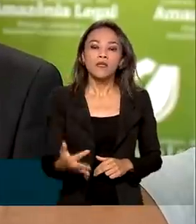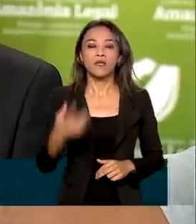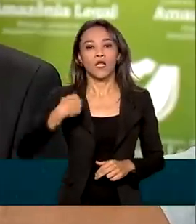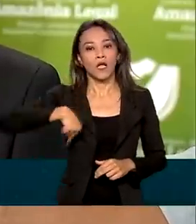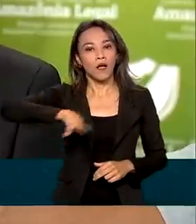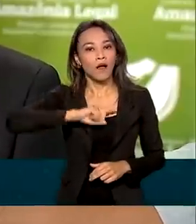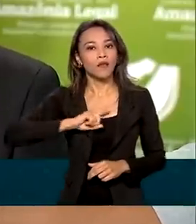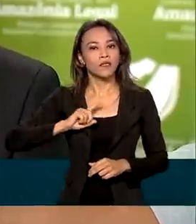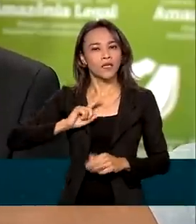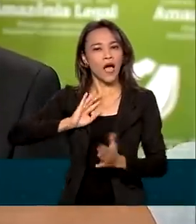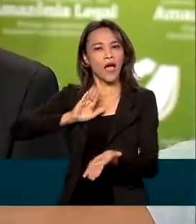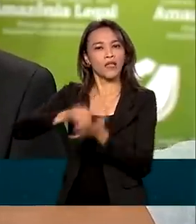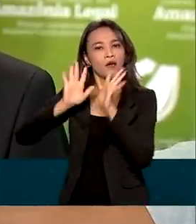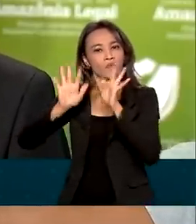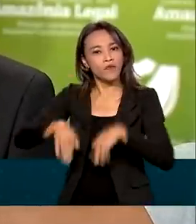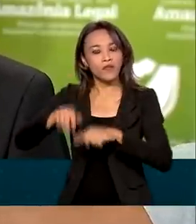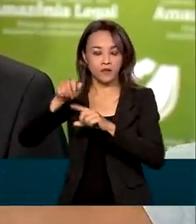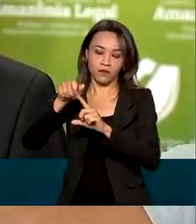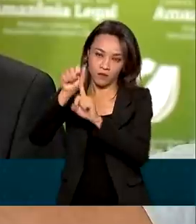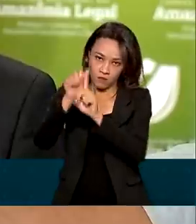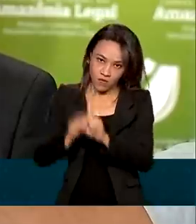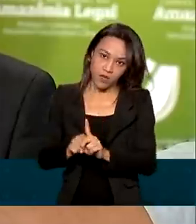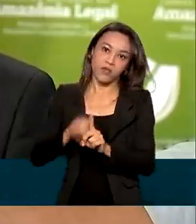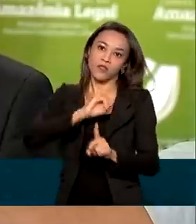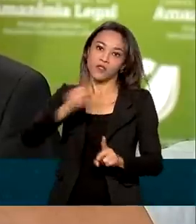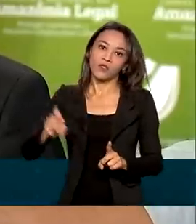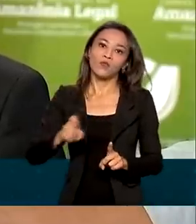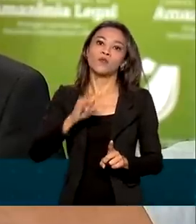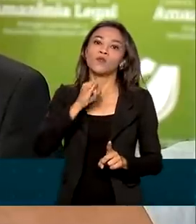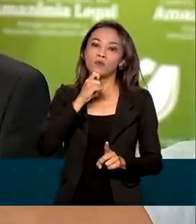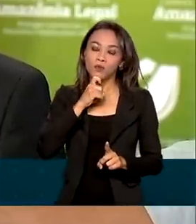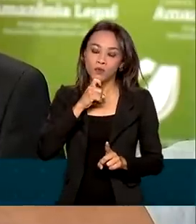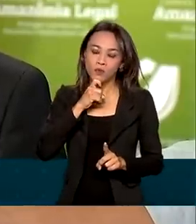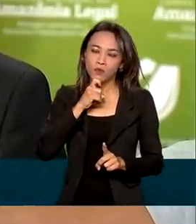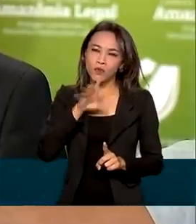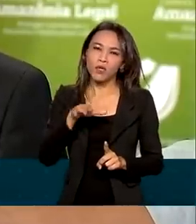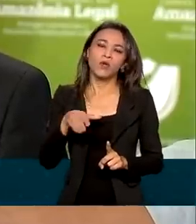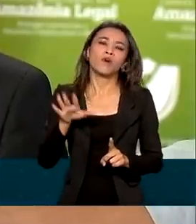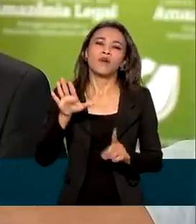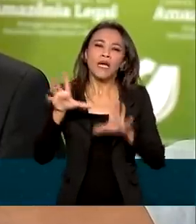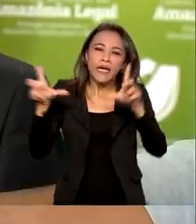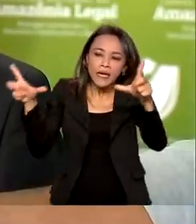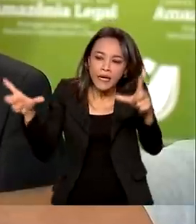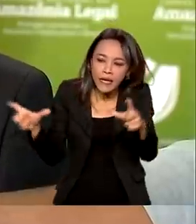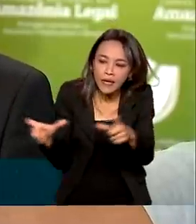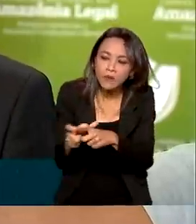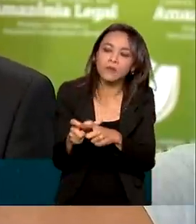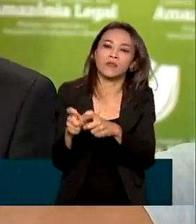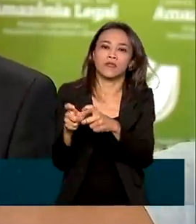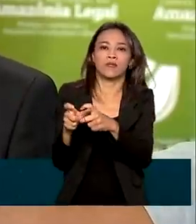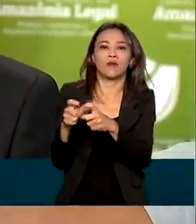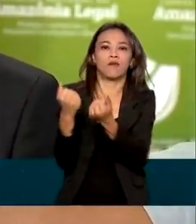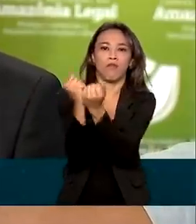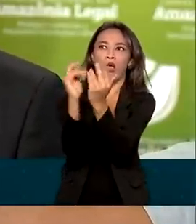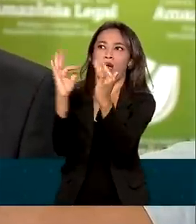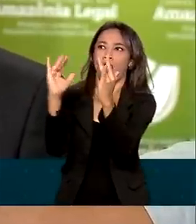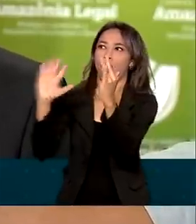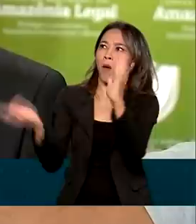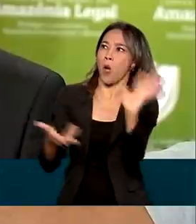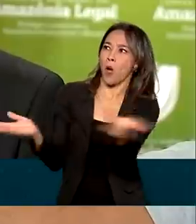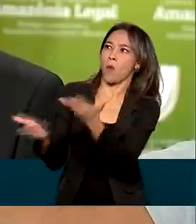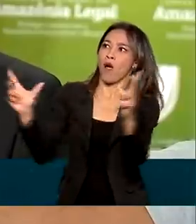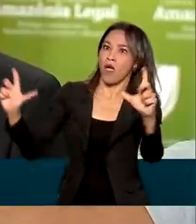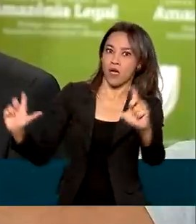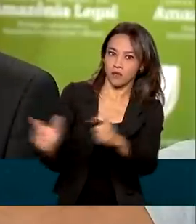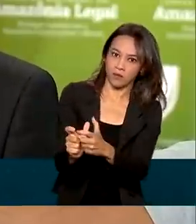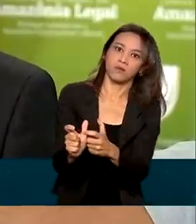final do mês de julho com uma redução de uns mil quilômetros quadrados de desmatamento. Esse é o nosso objetivo, bem claro, é um objetivo